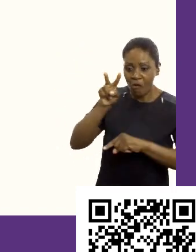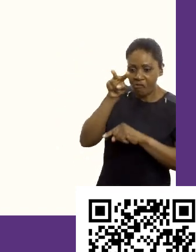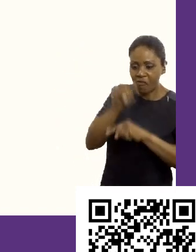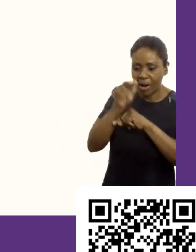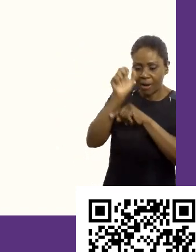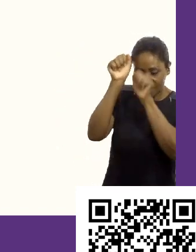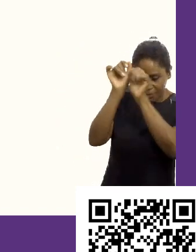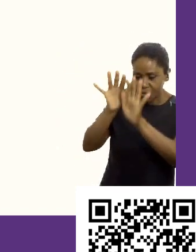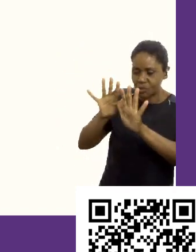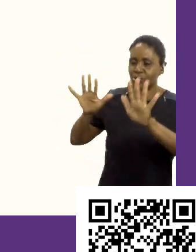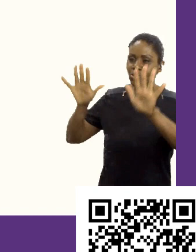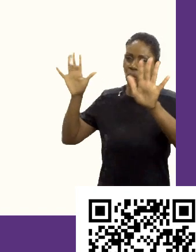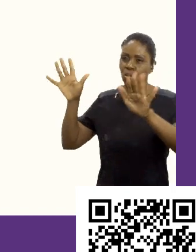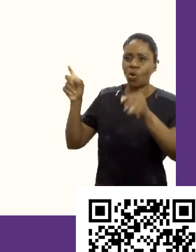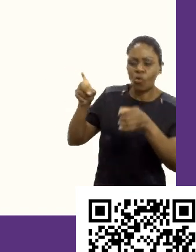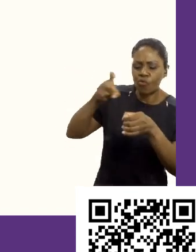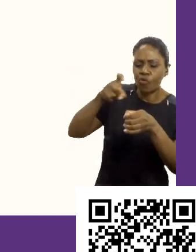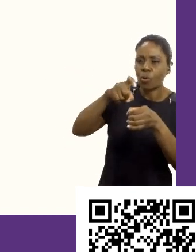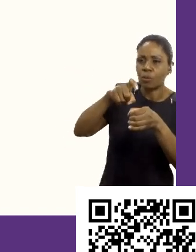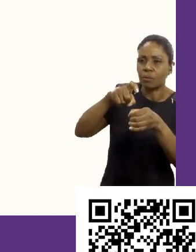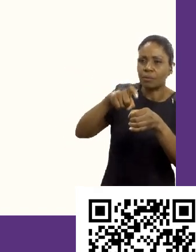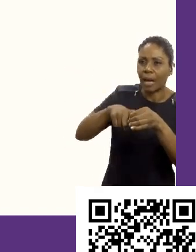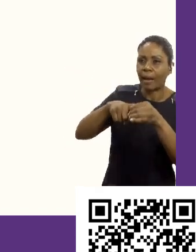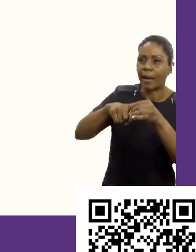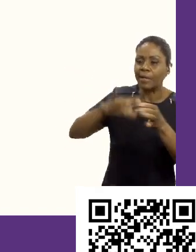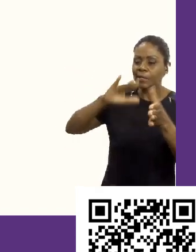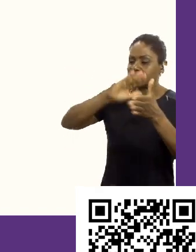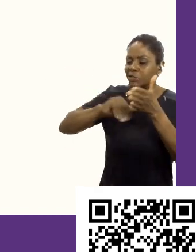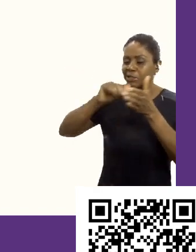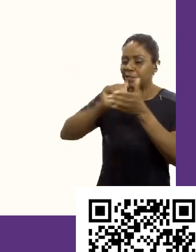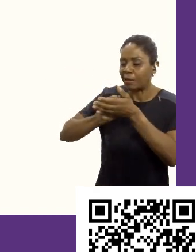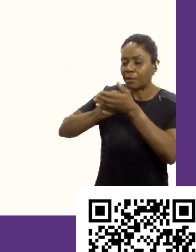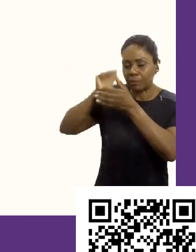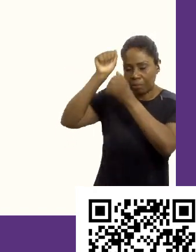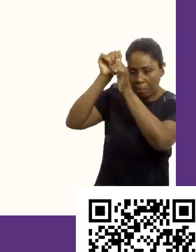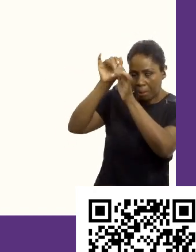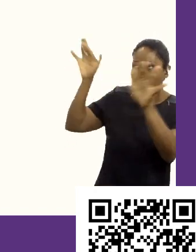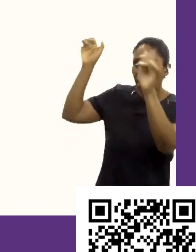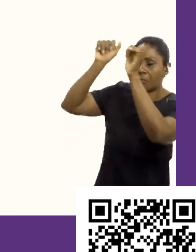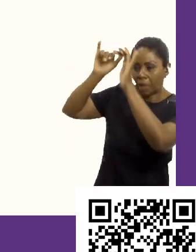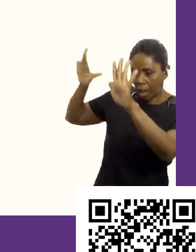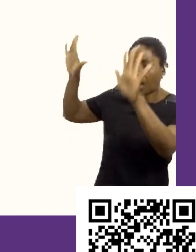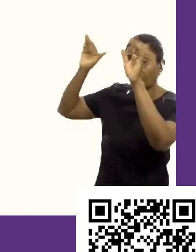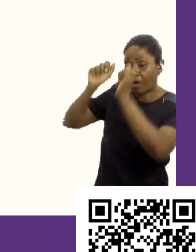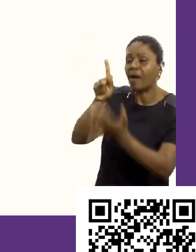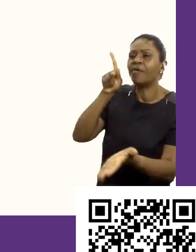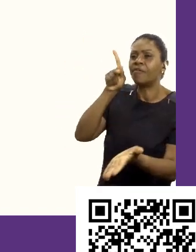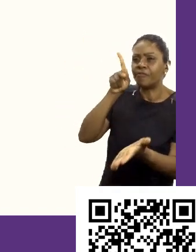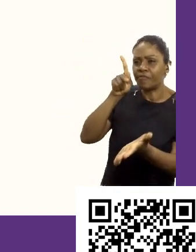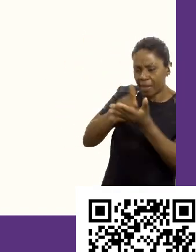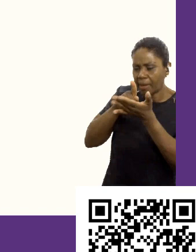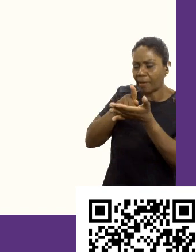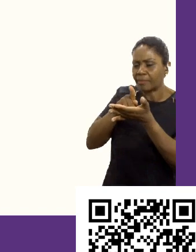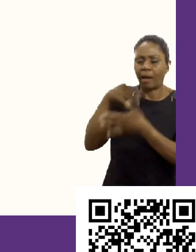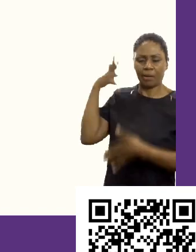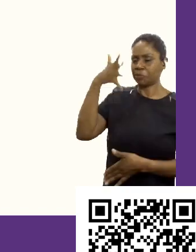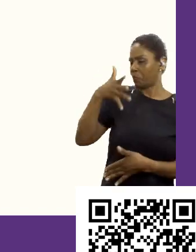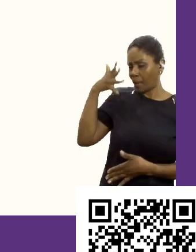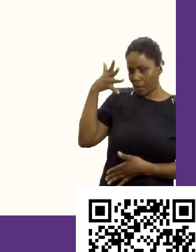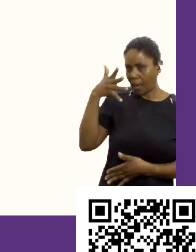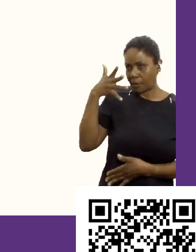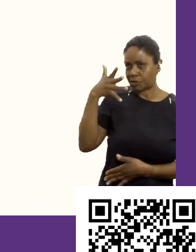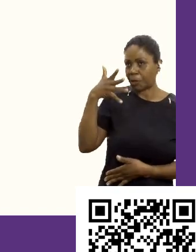sonhos. Recolocação, tirando o romantismo. Eu estou aqui para mandar a real, porque senão nem me convida que eu não venho.